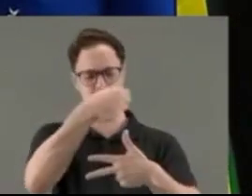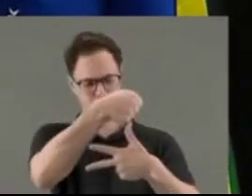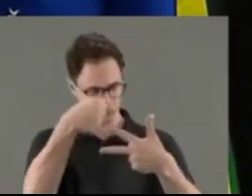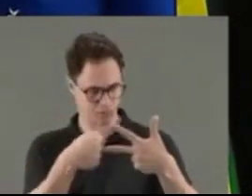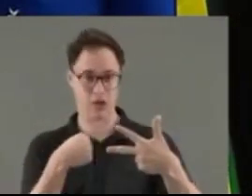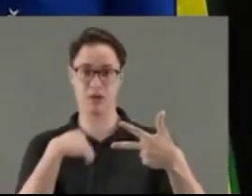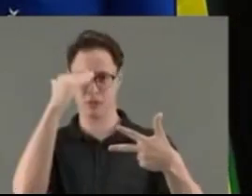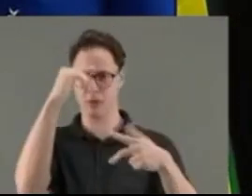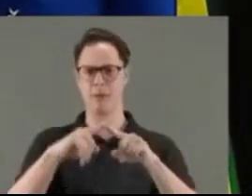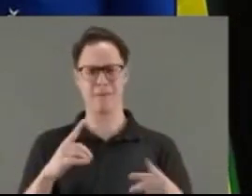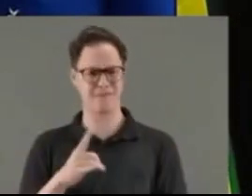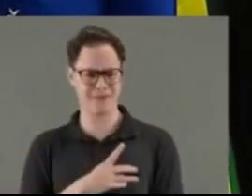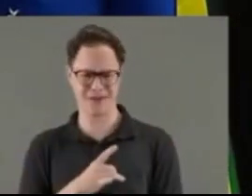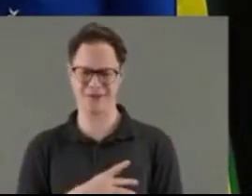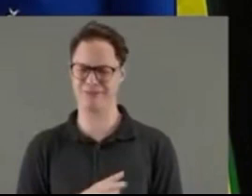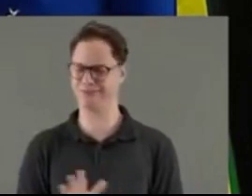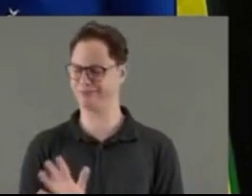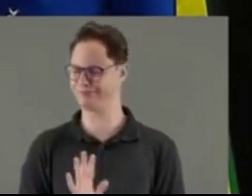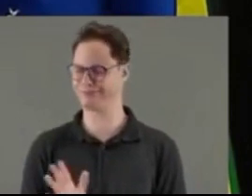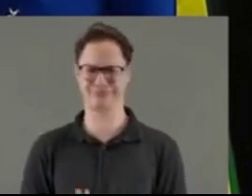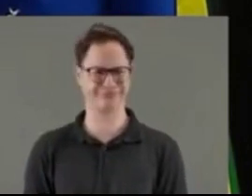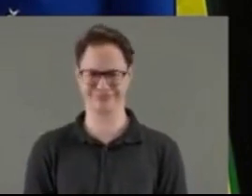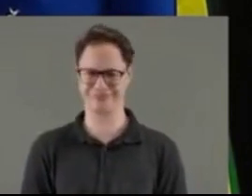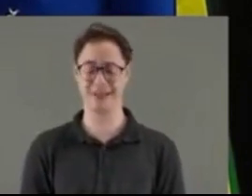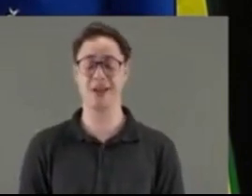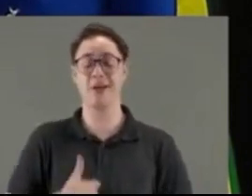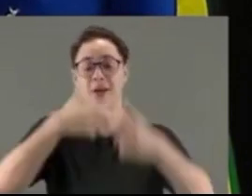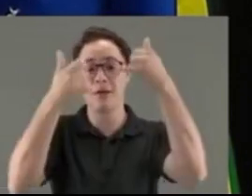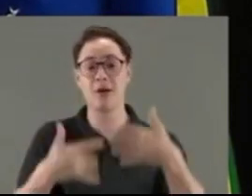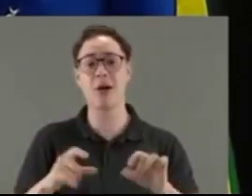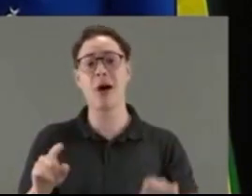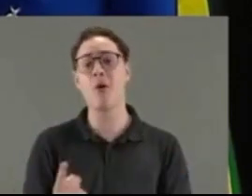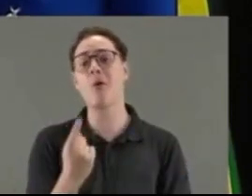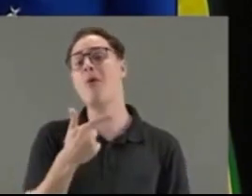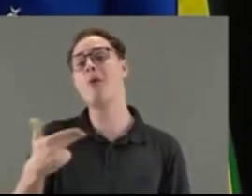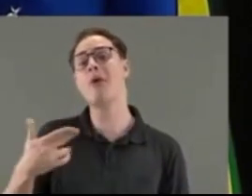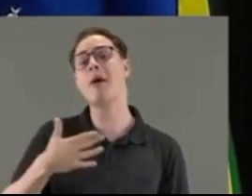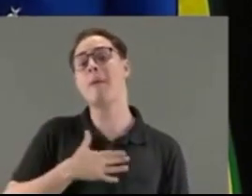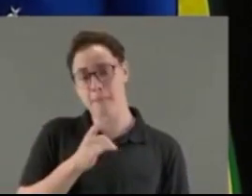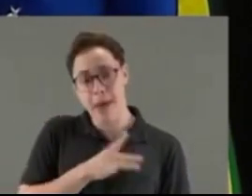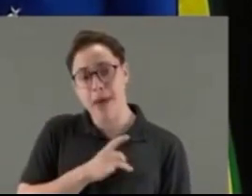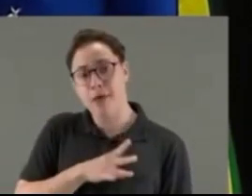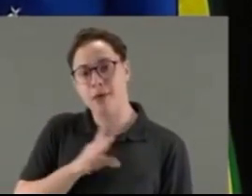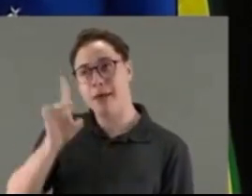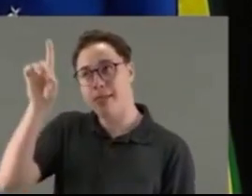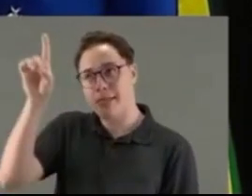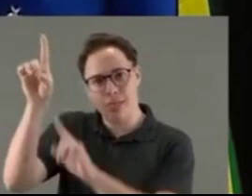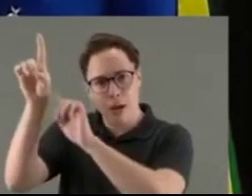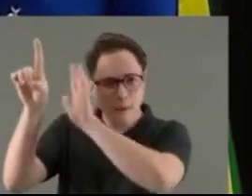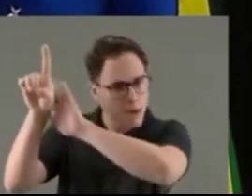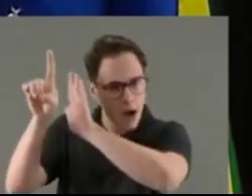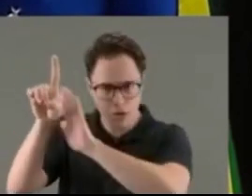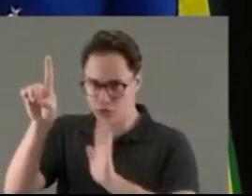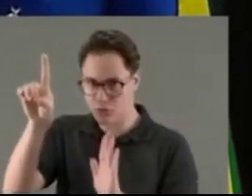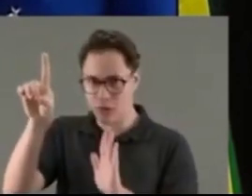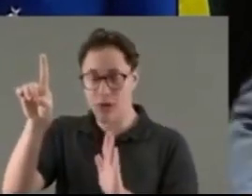mas eu não tenho medo. E outra coisa que eu quero deixar bem claro aqui, a única coisa que eu tenho medo na minha vida, é de Deus, a mão dele. Outra coisa que eu tenho